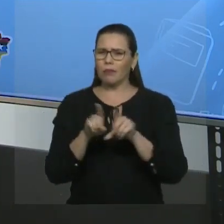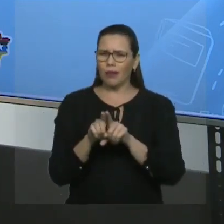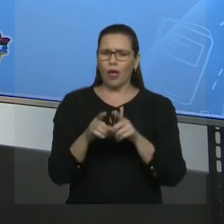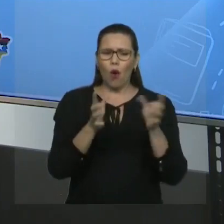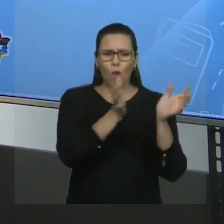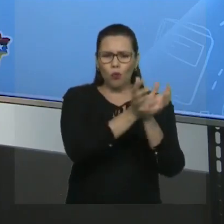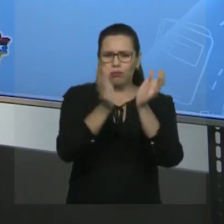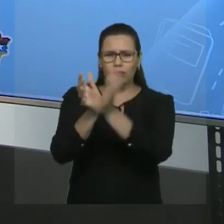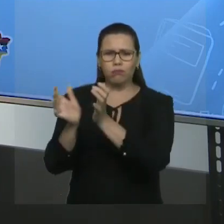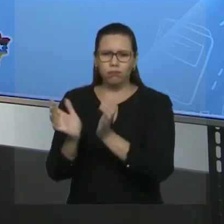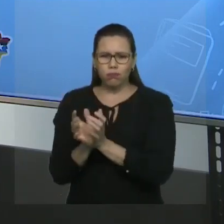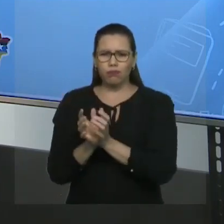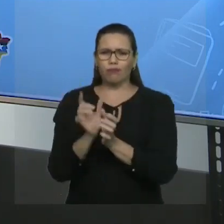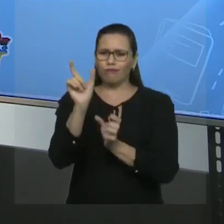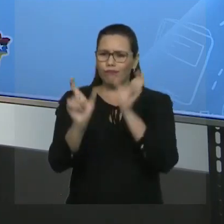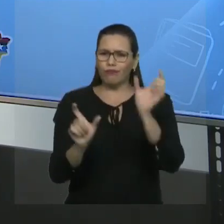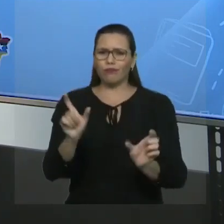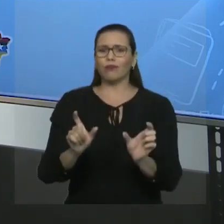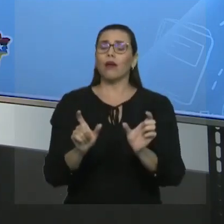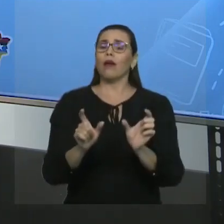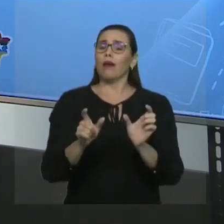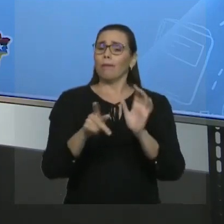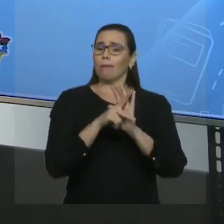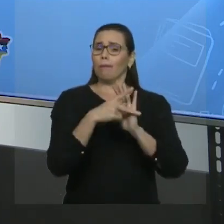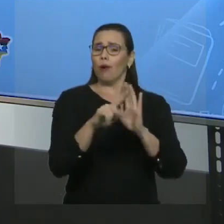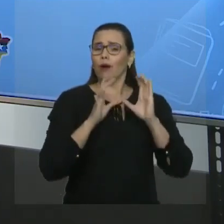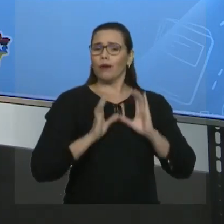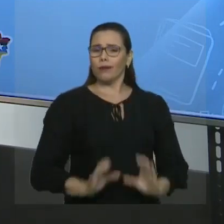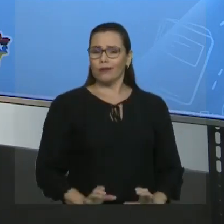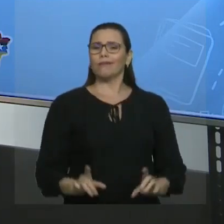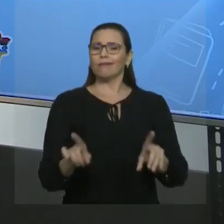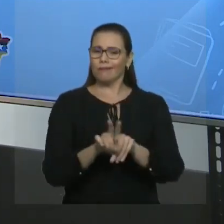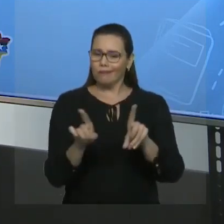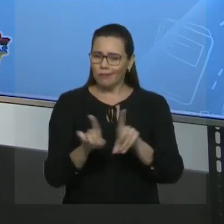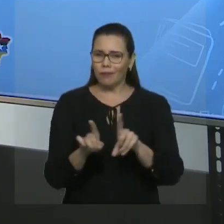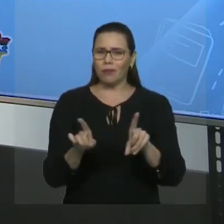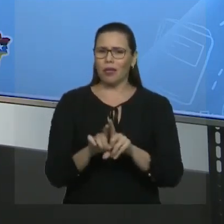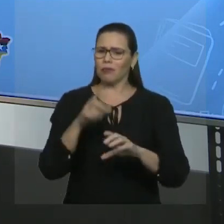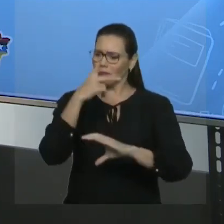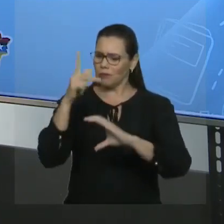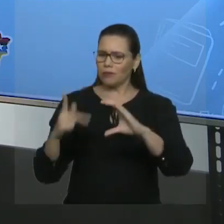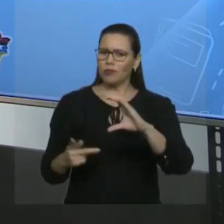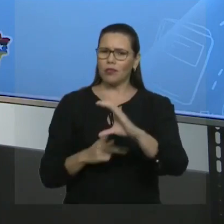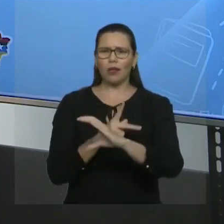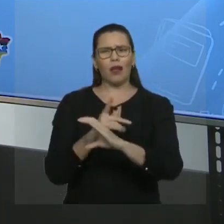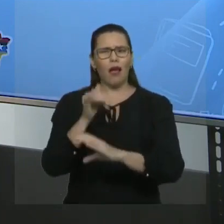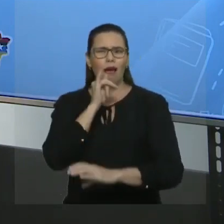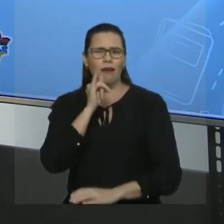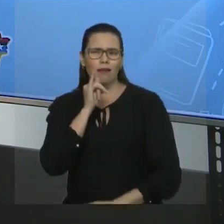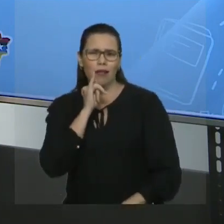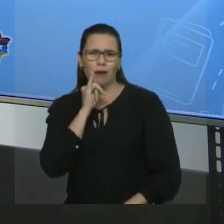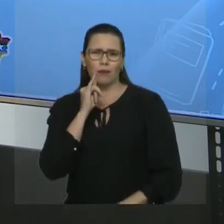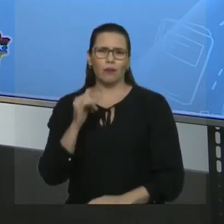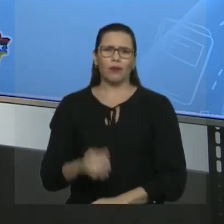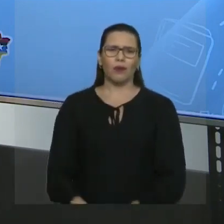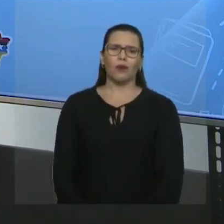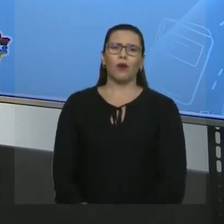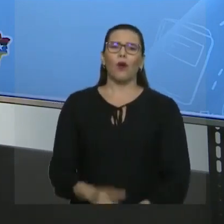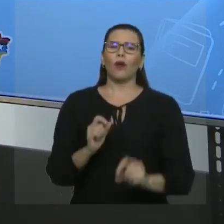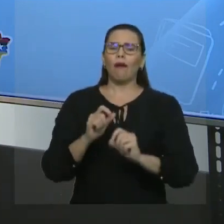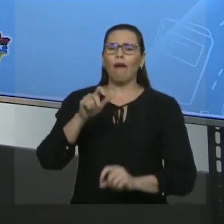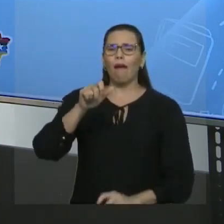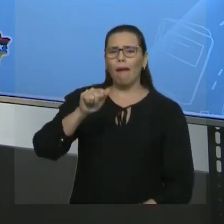hidrocarbonetos, vimos algumas propriedades importantes dos hidrocarbonetos, como a adquisição de compostos